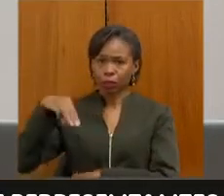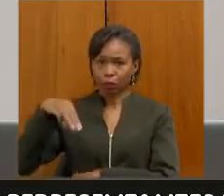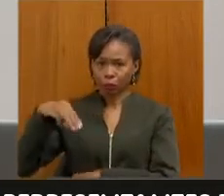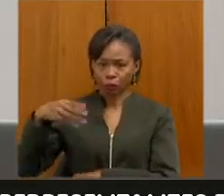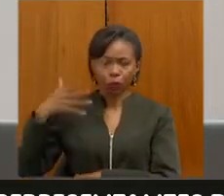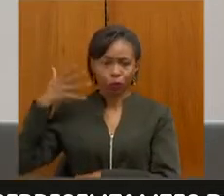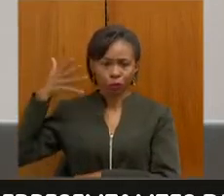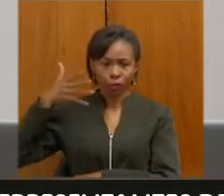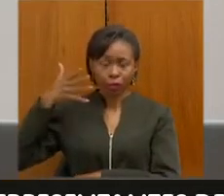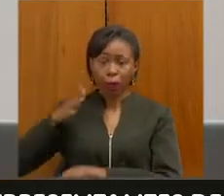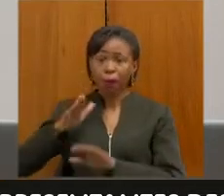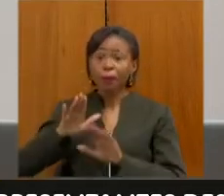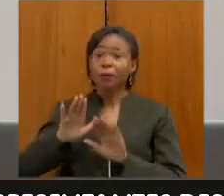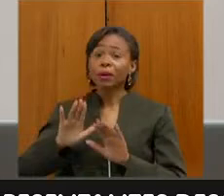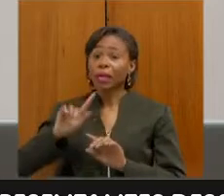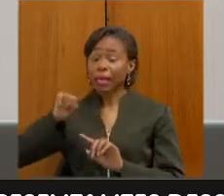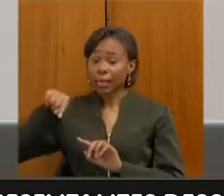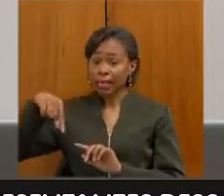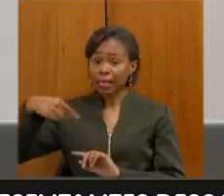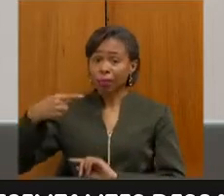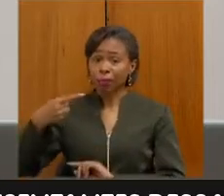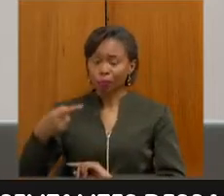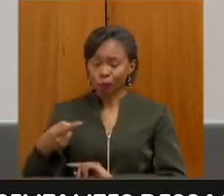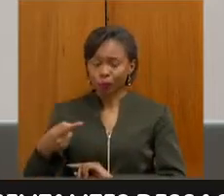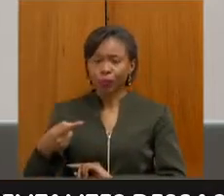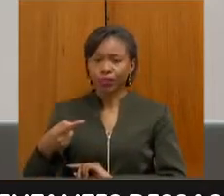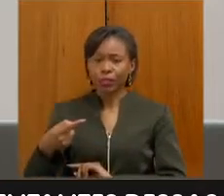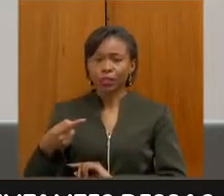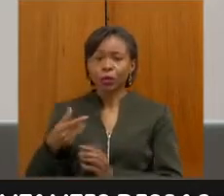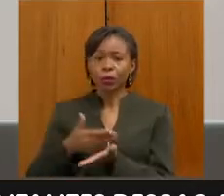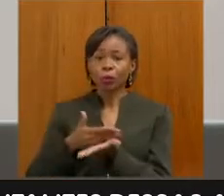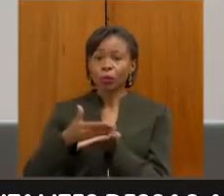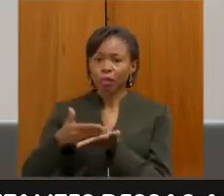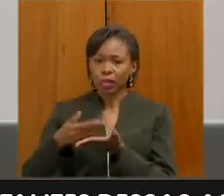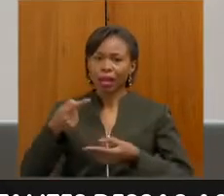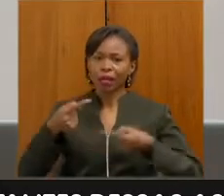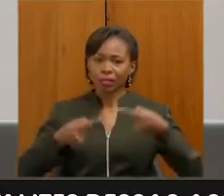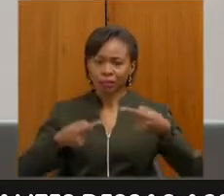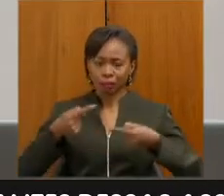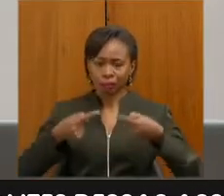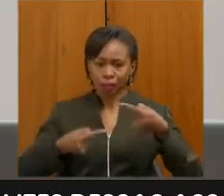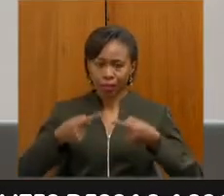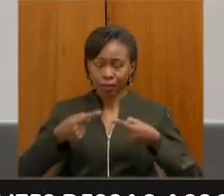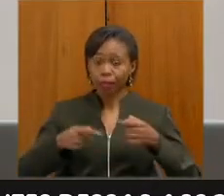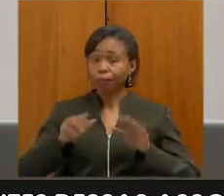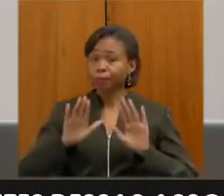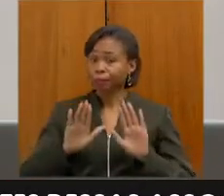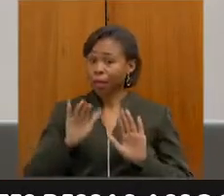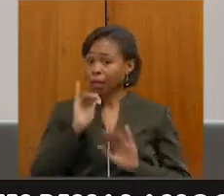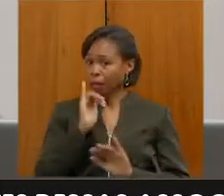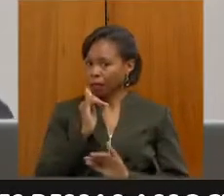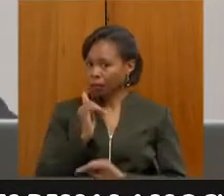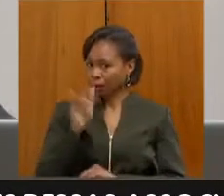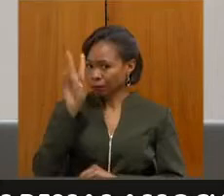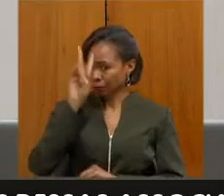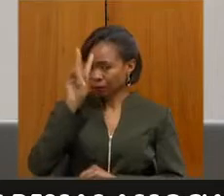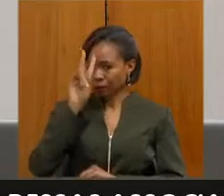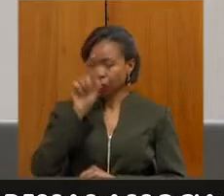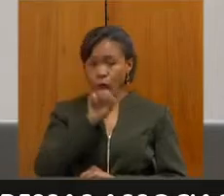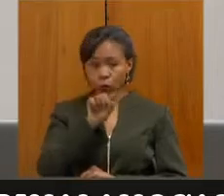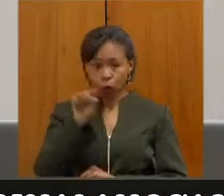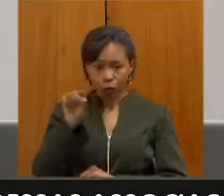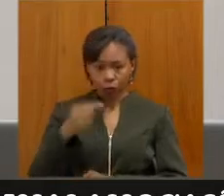explanações e, posteriormente, dará início aos debates, lembrando que eu solicito àqueles que estão